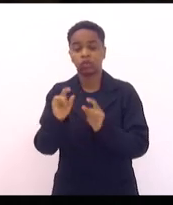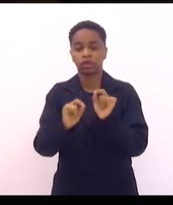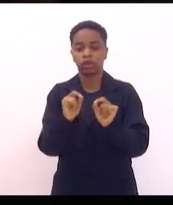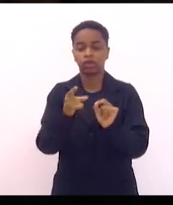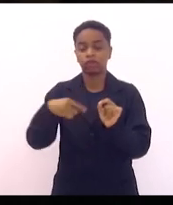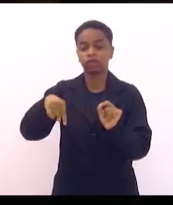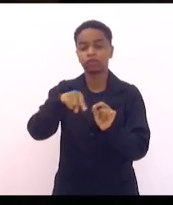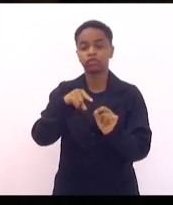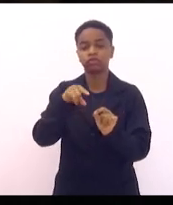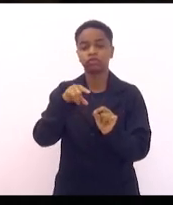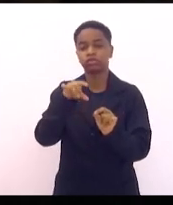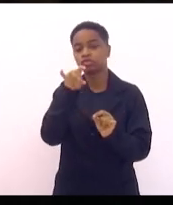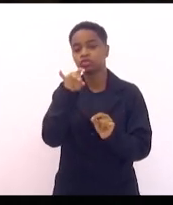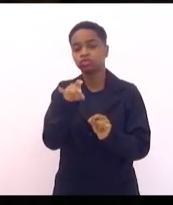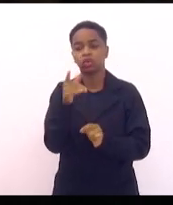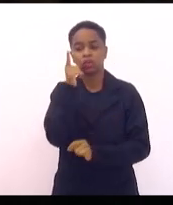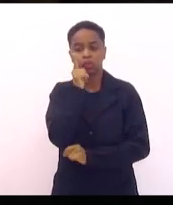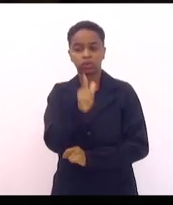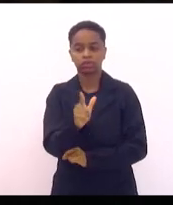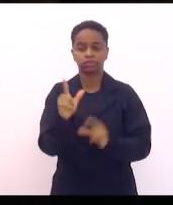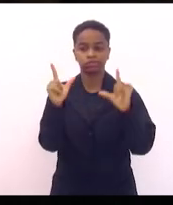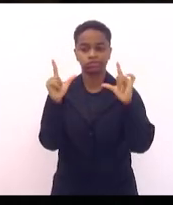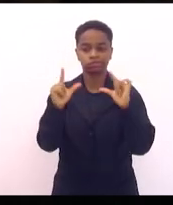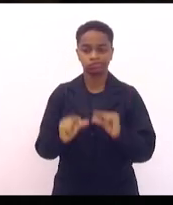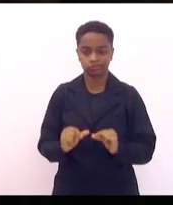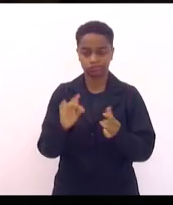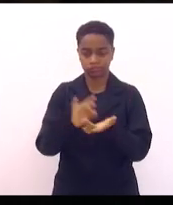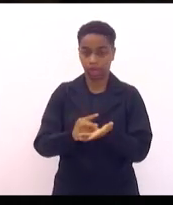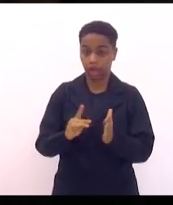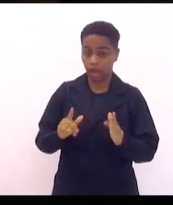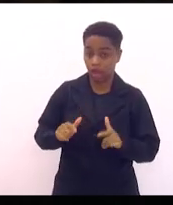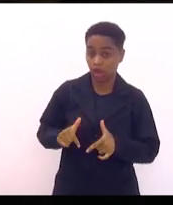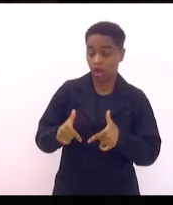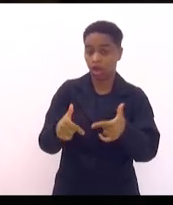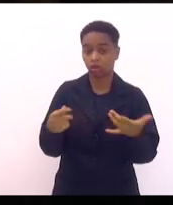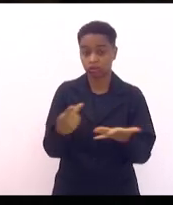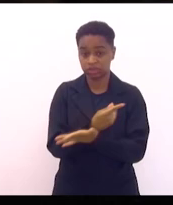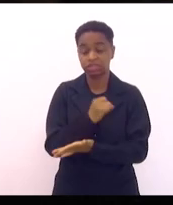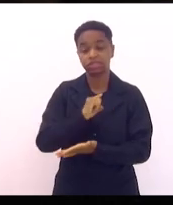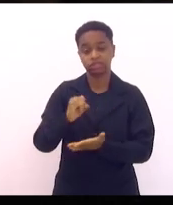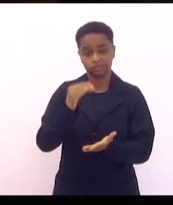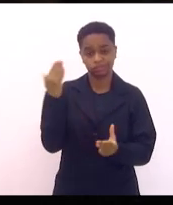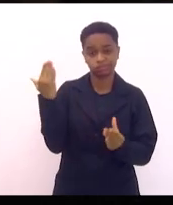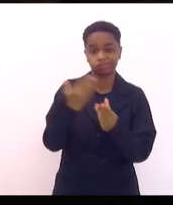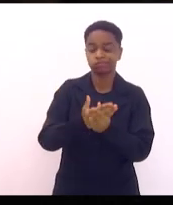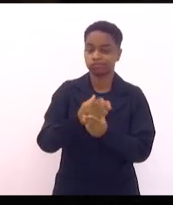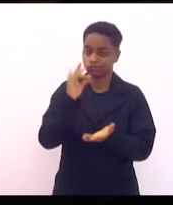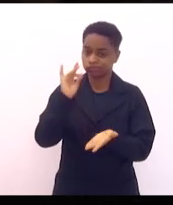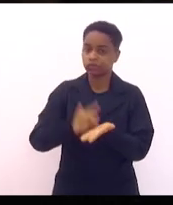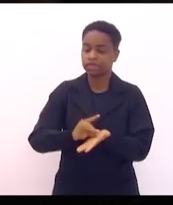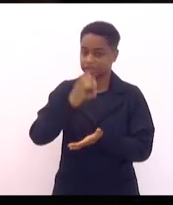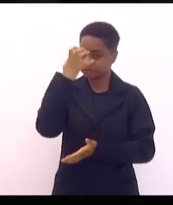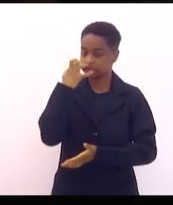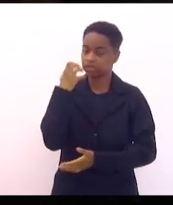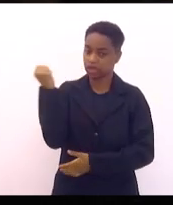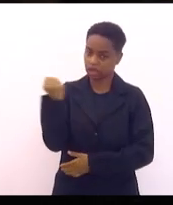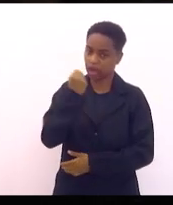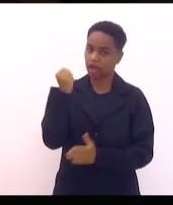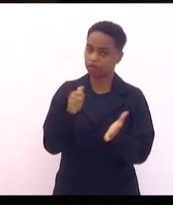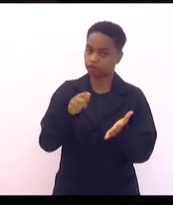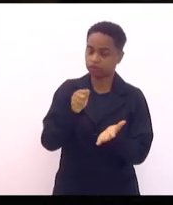só para, ou diminui, esses casos, com uma atuação realmente, realmente, severa,